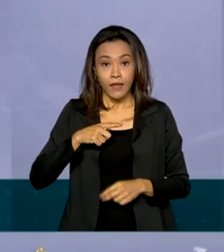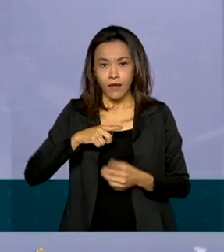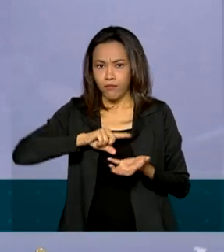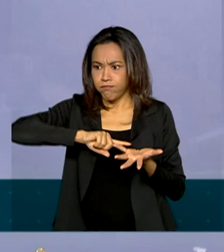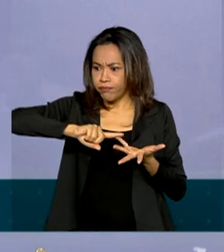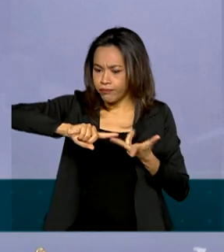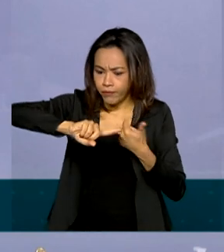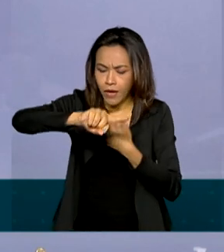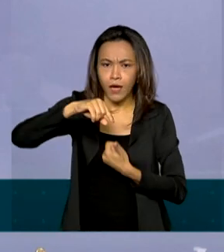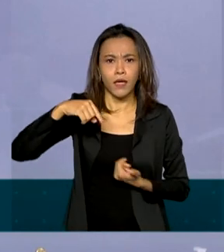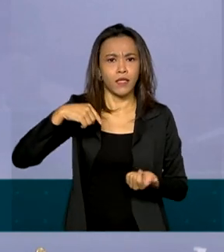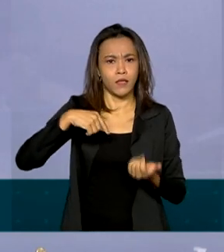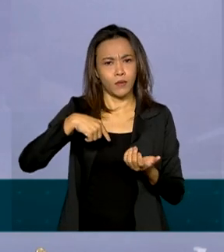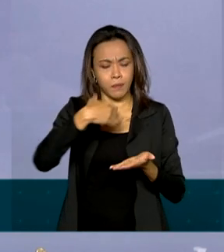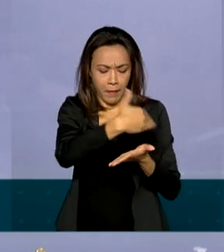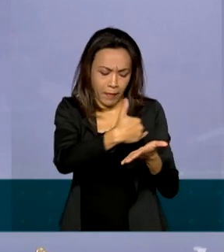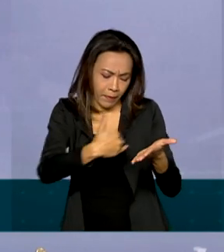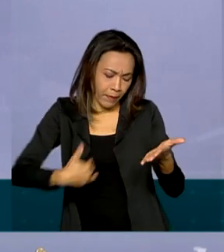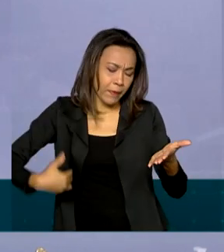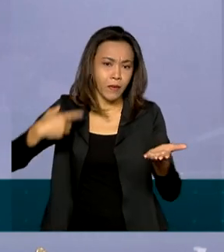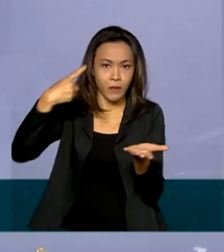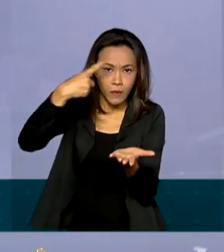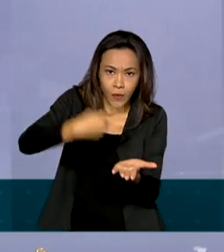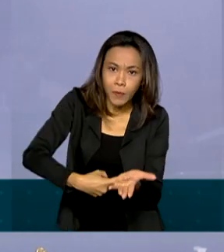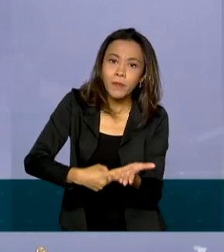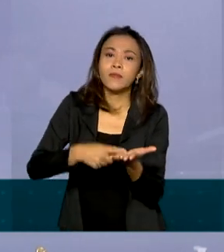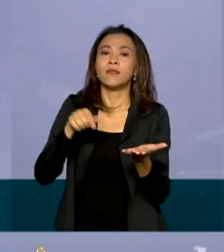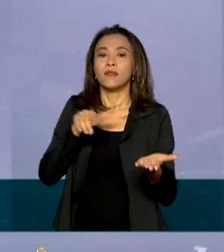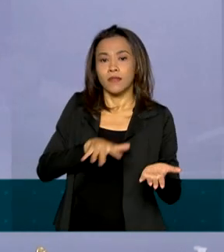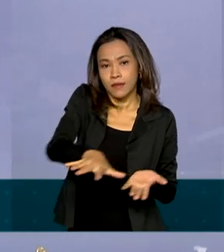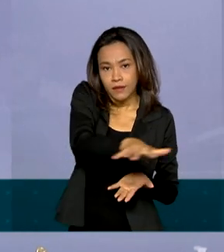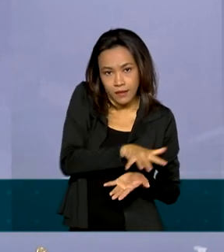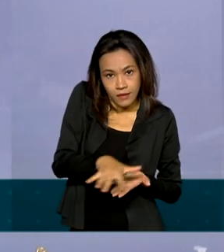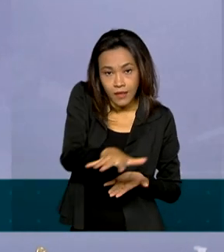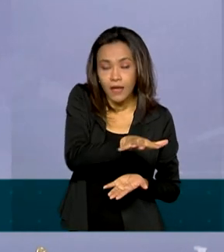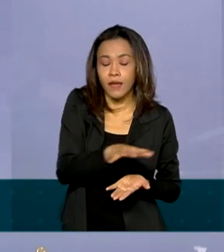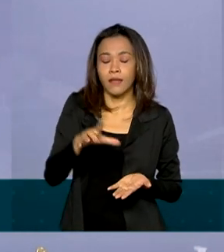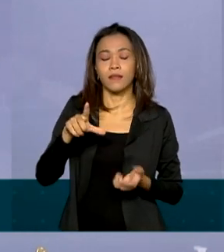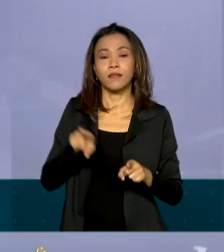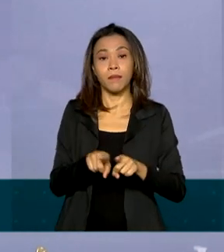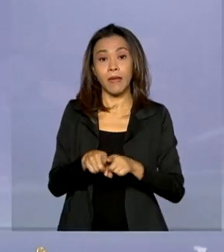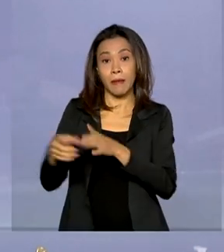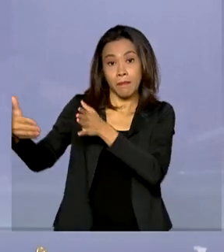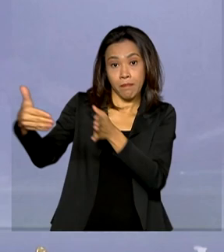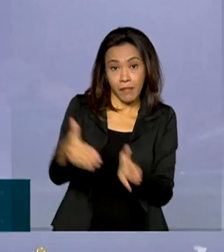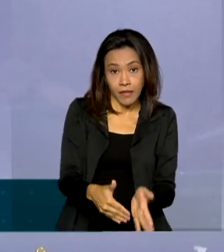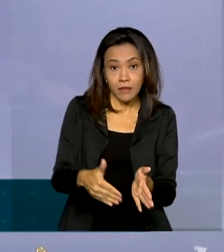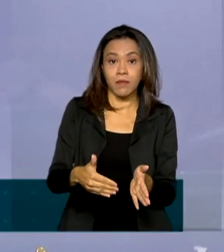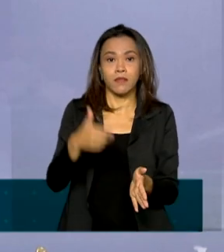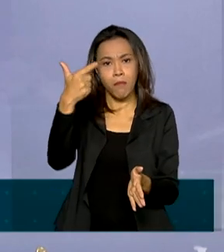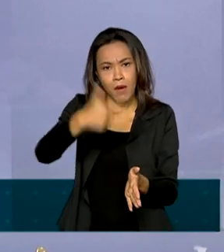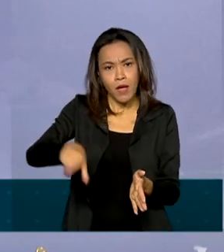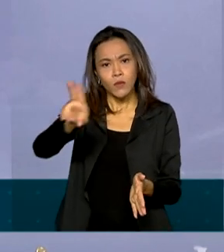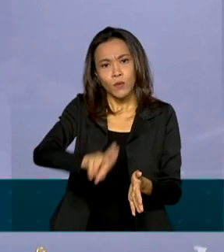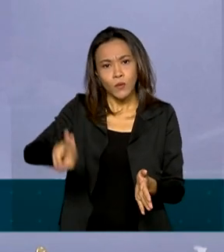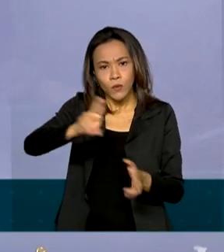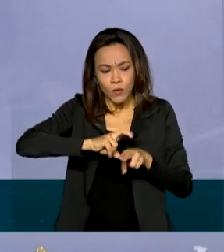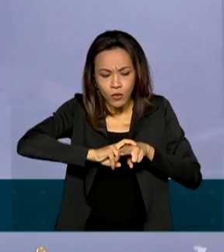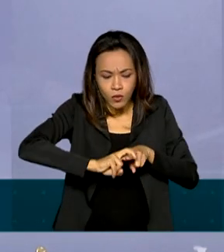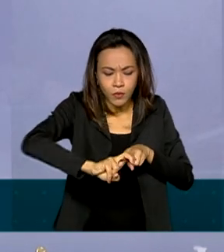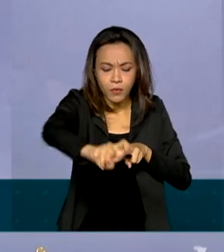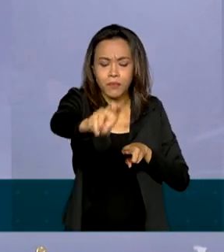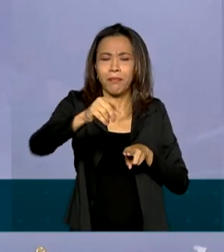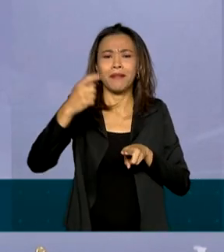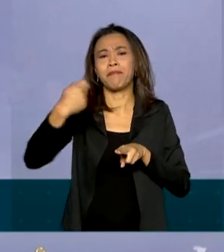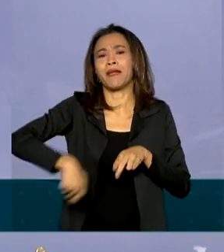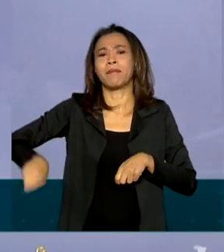Um compromisso com a transformação da matriz logística. Aumentar a participação das ferrovias para que a gente não tenha tanta